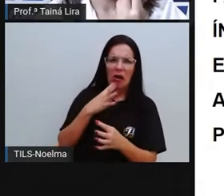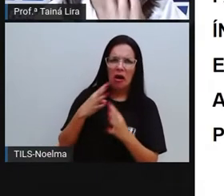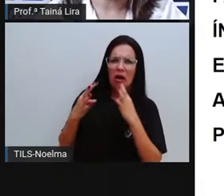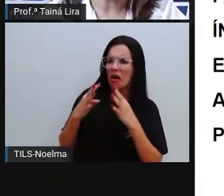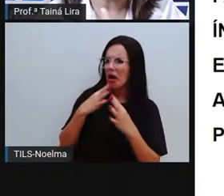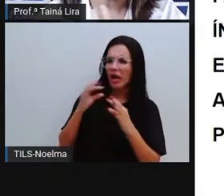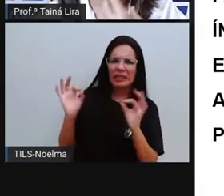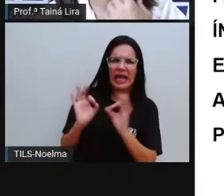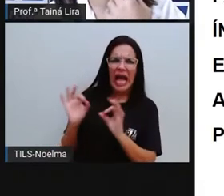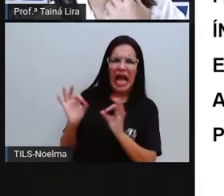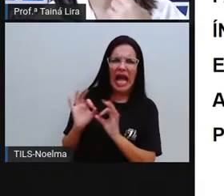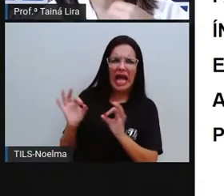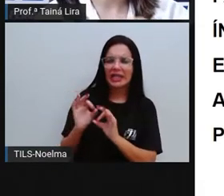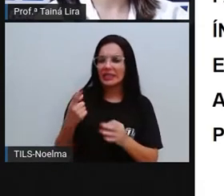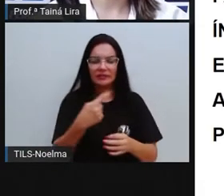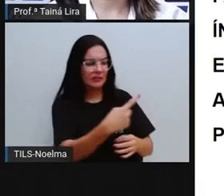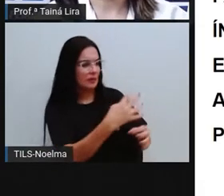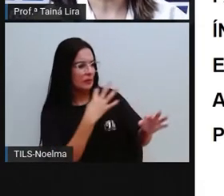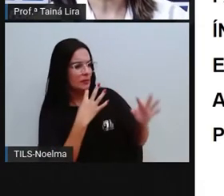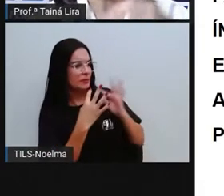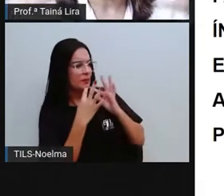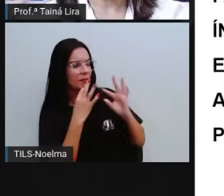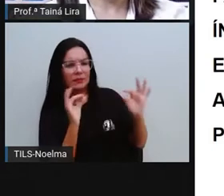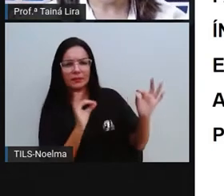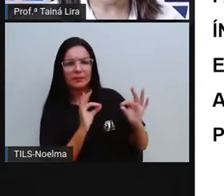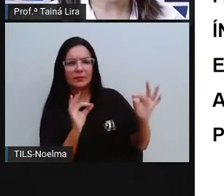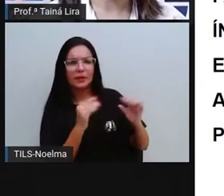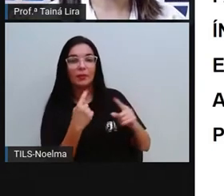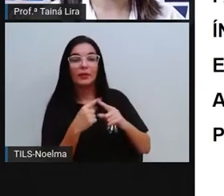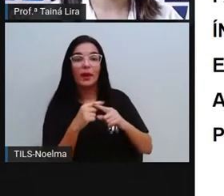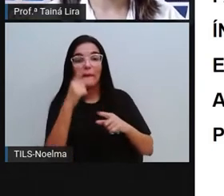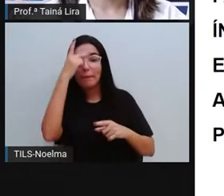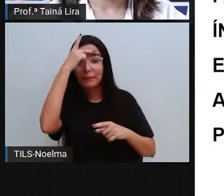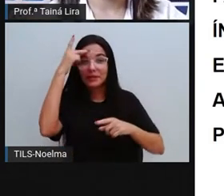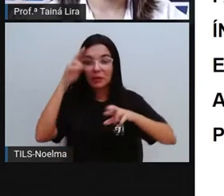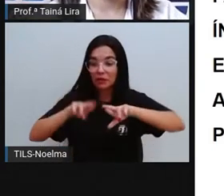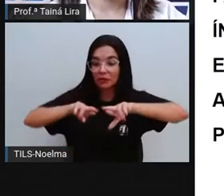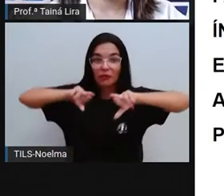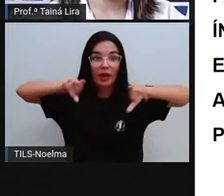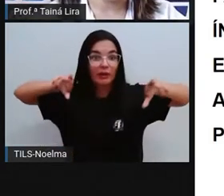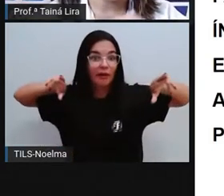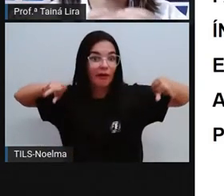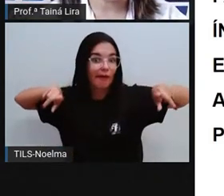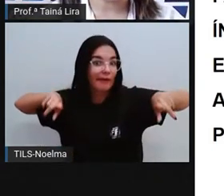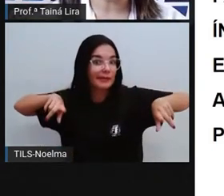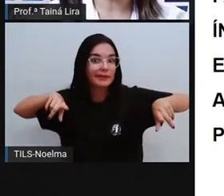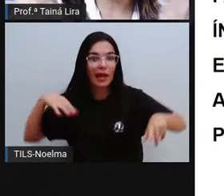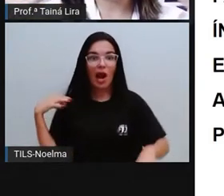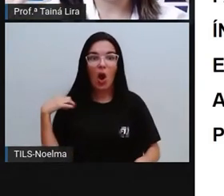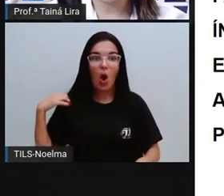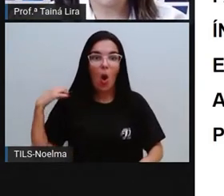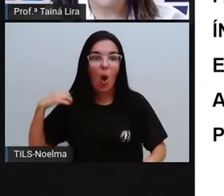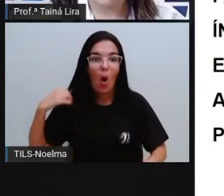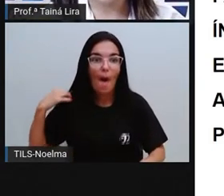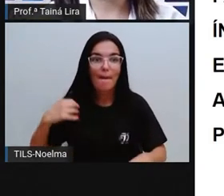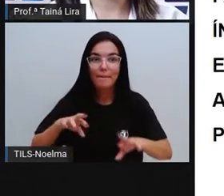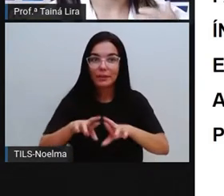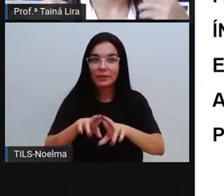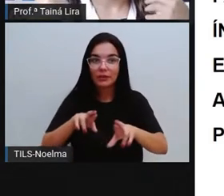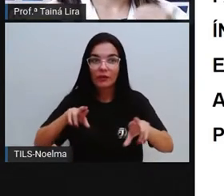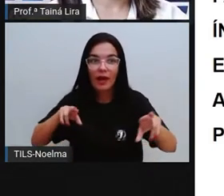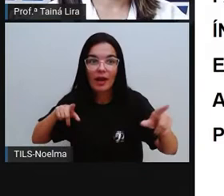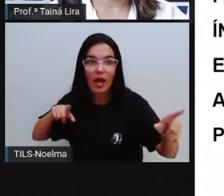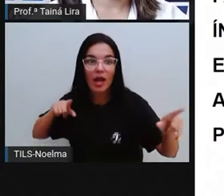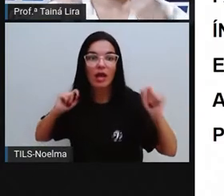os indígenas, porque eram pessoas diferentes, as roupas eram diferentes,